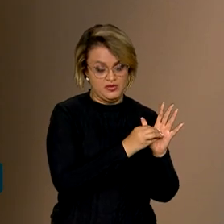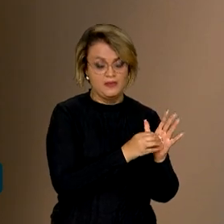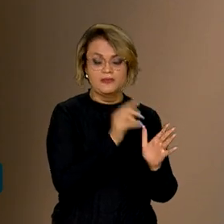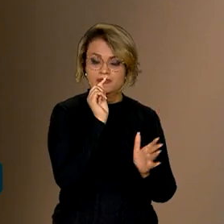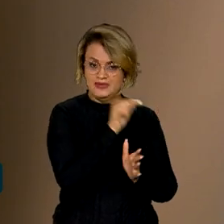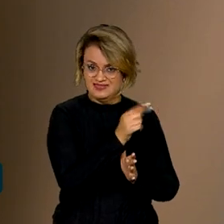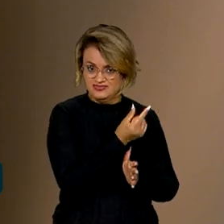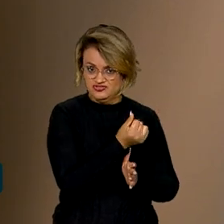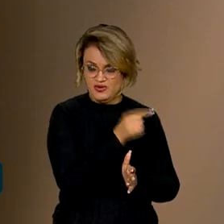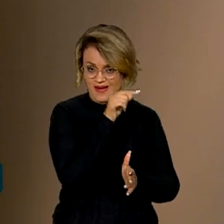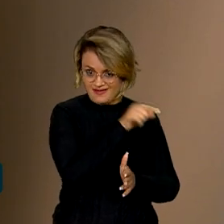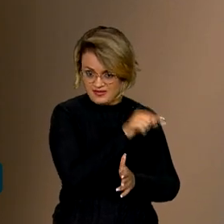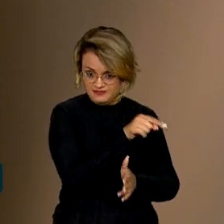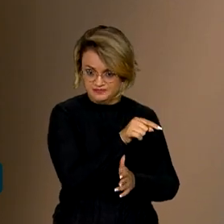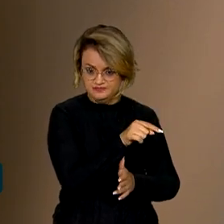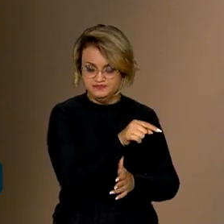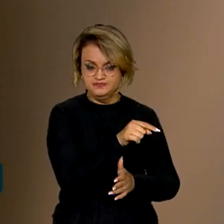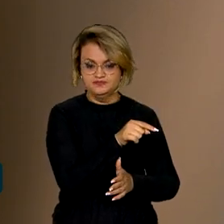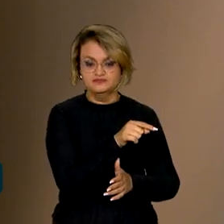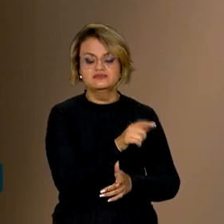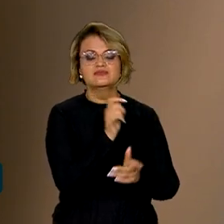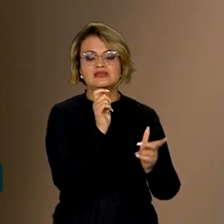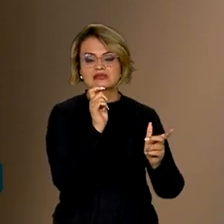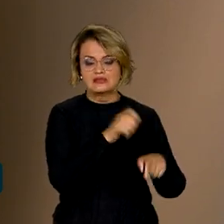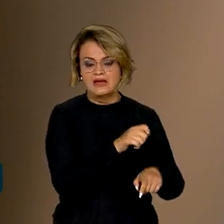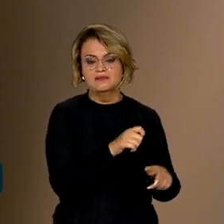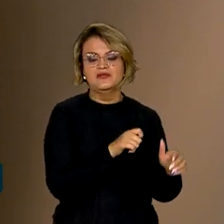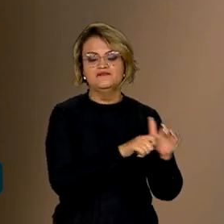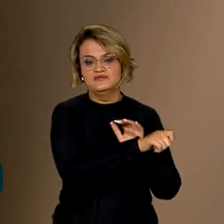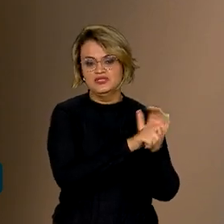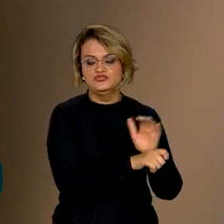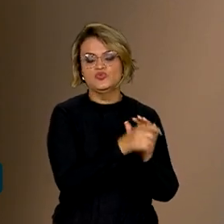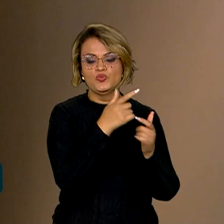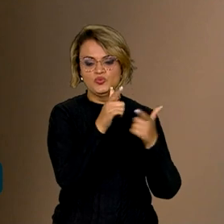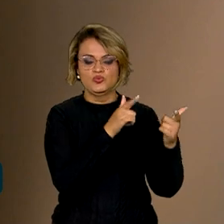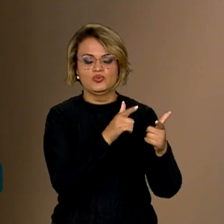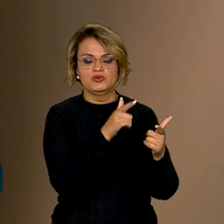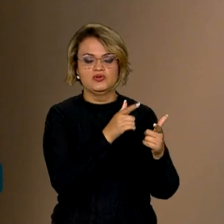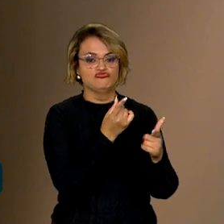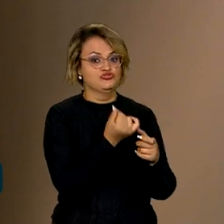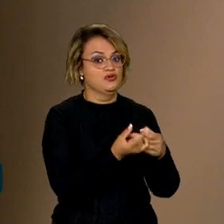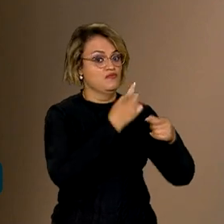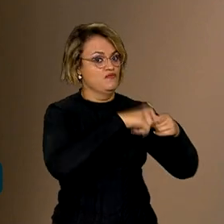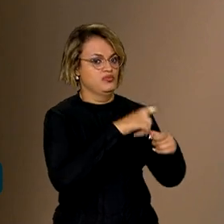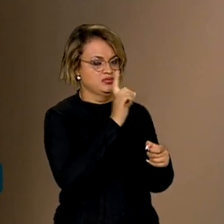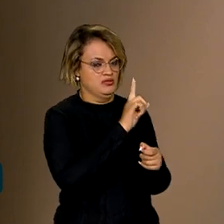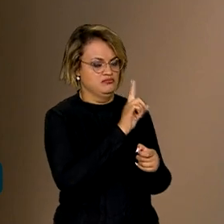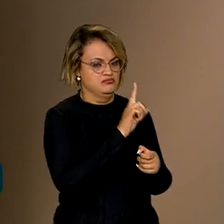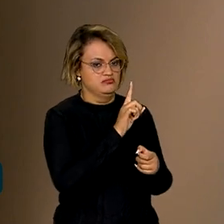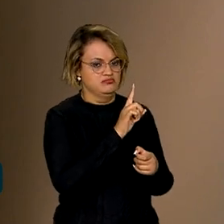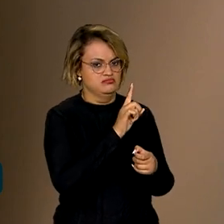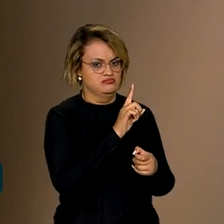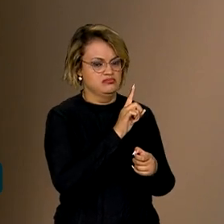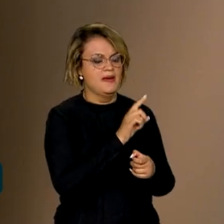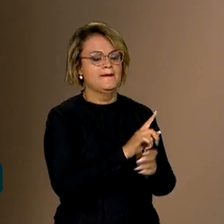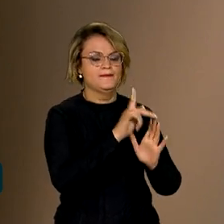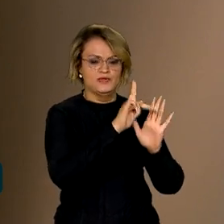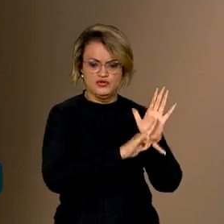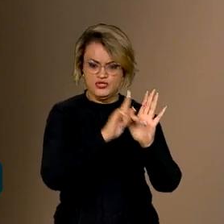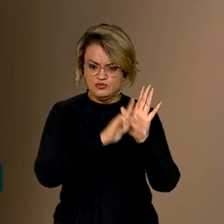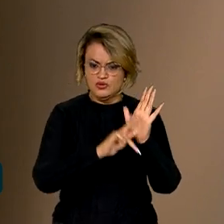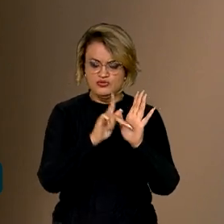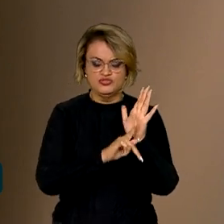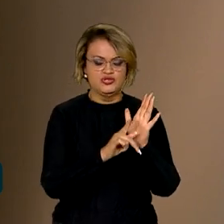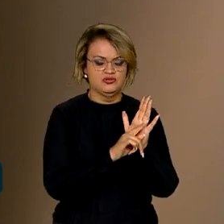esse recurso, nós podemos financiar de forma não reembolsável, ou seja, projetos